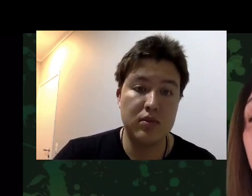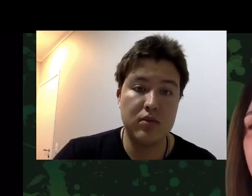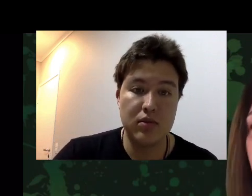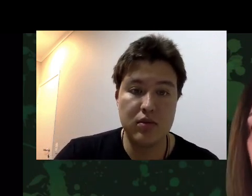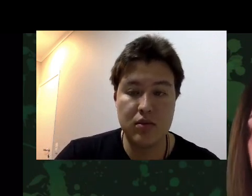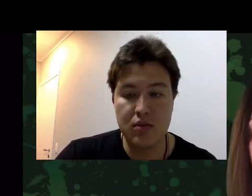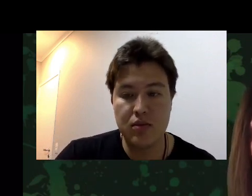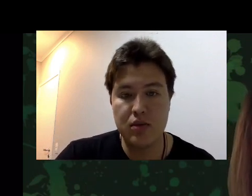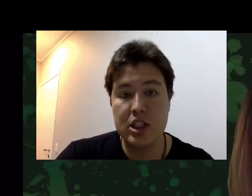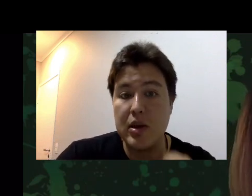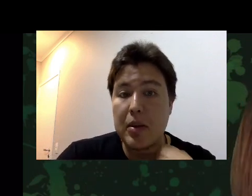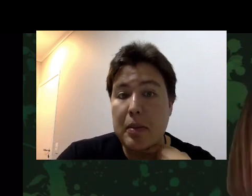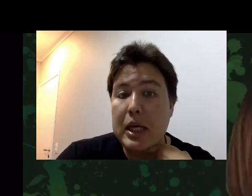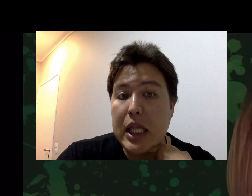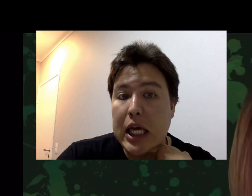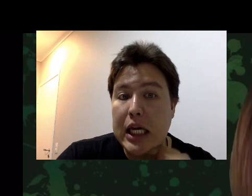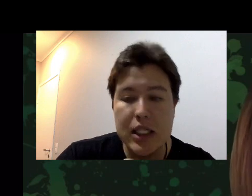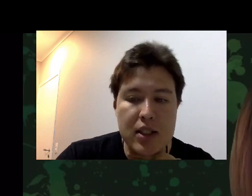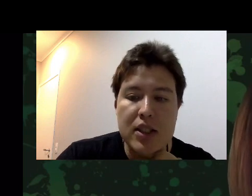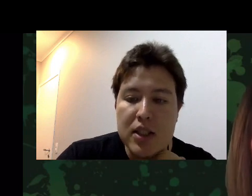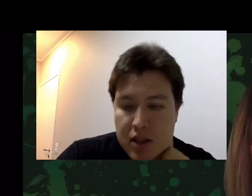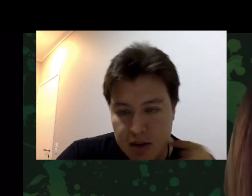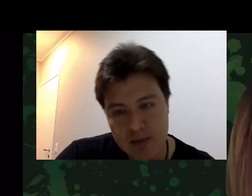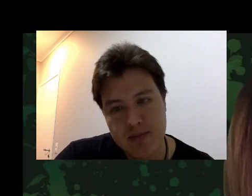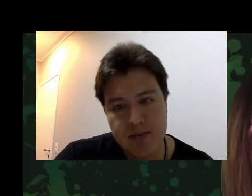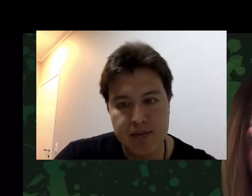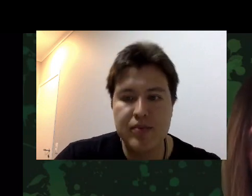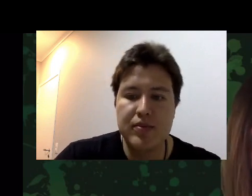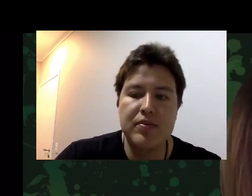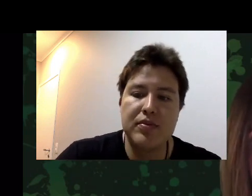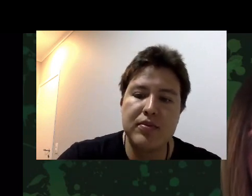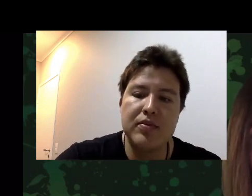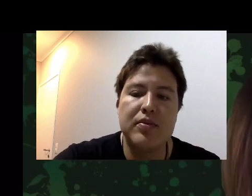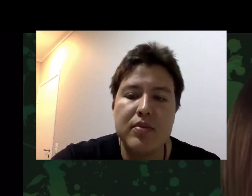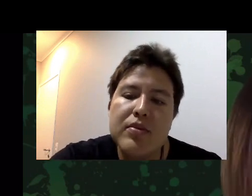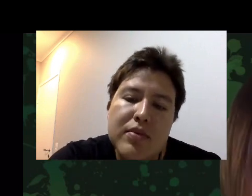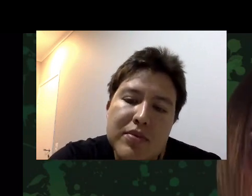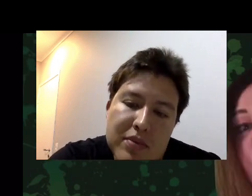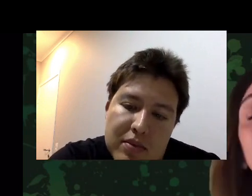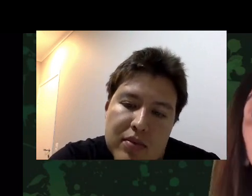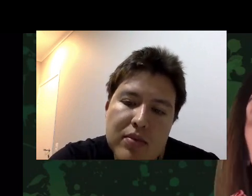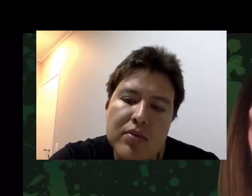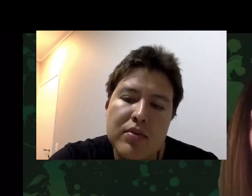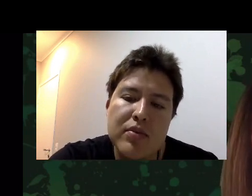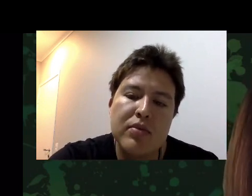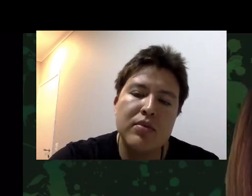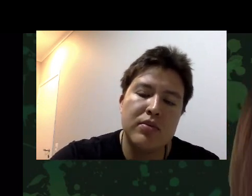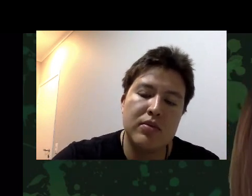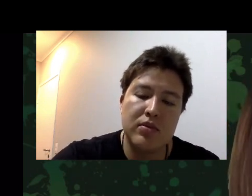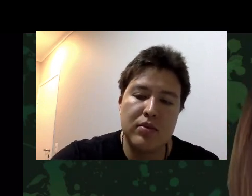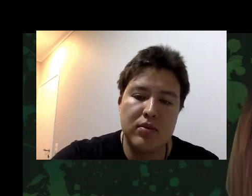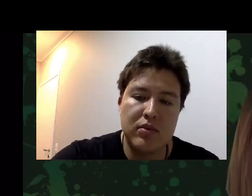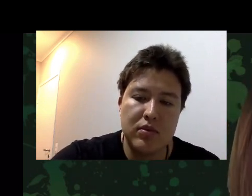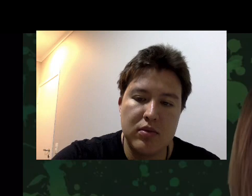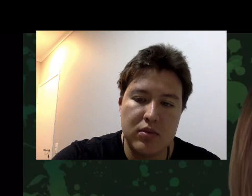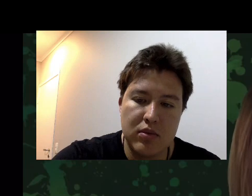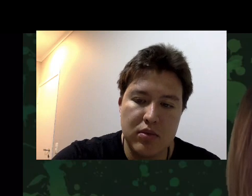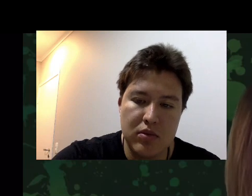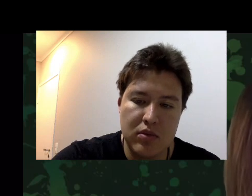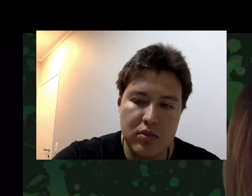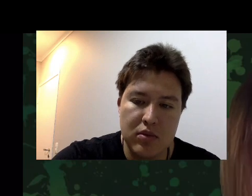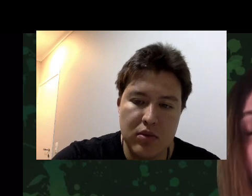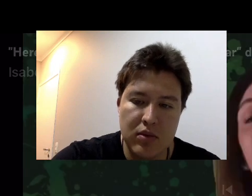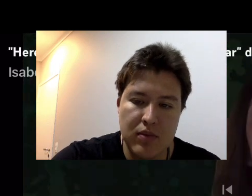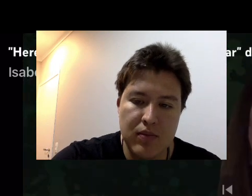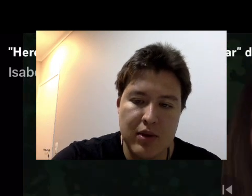como ele faz com ele outra coisa ainda que eu acho altamente eficaz, no sentido de provocar medo, aflição e